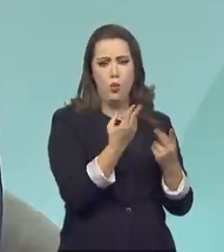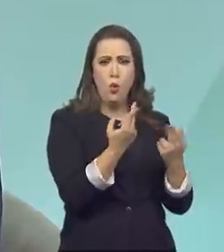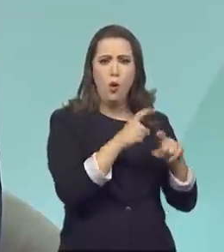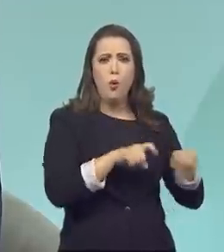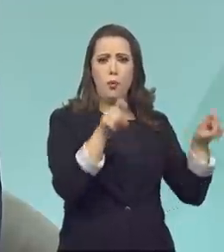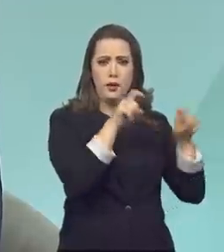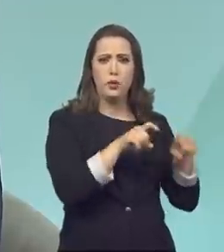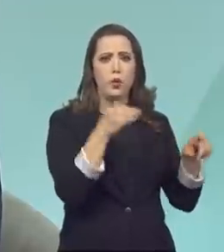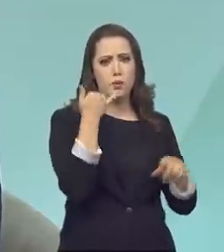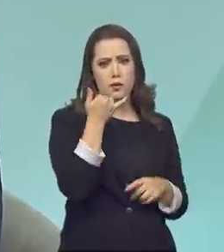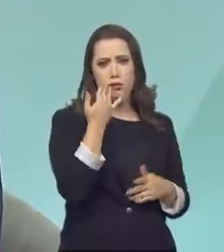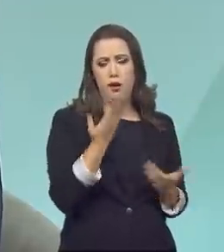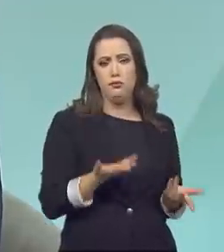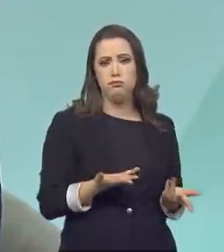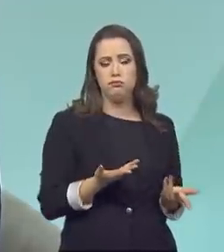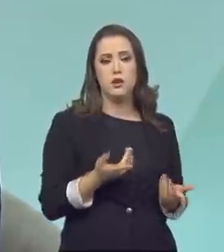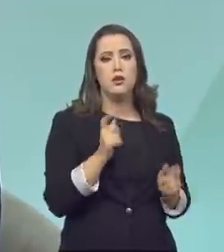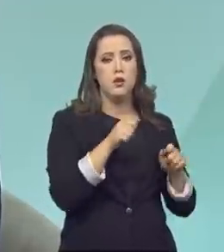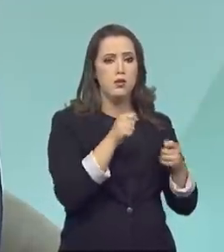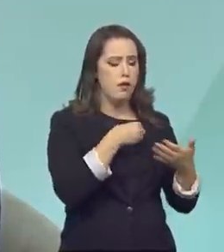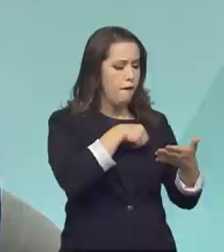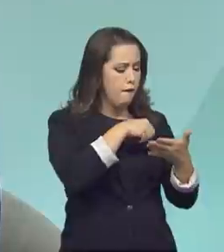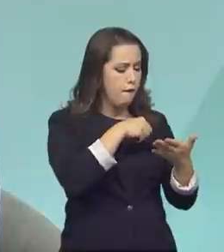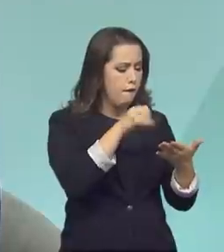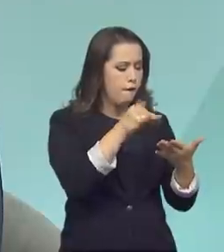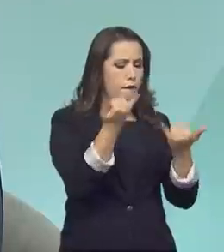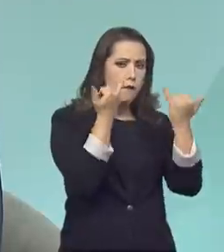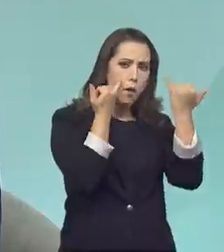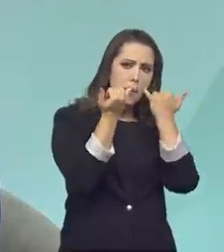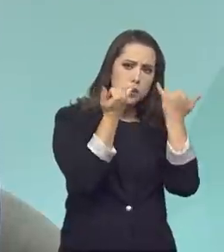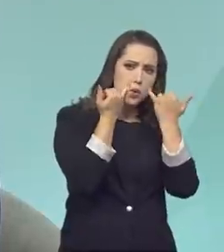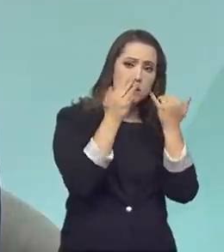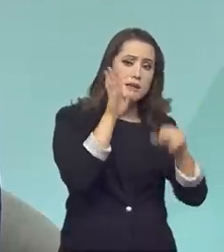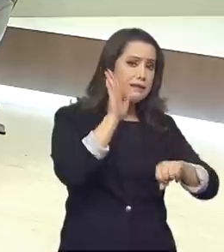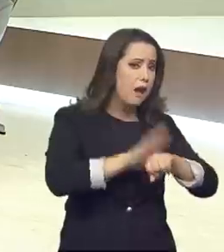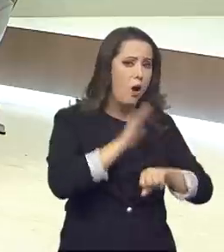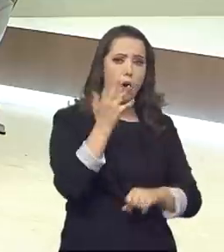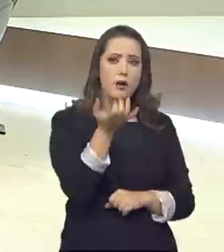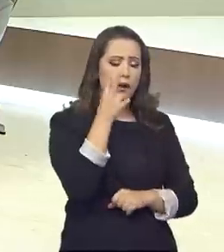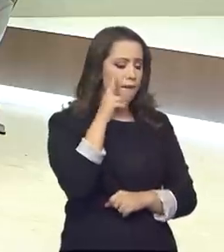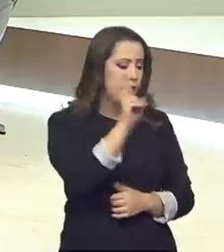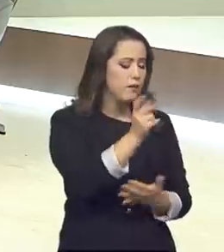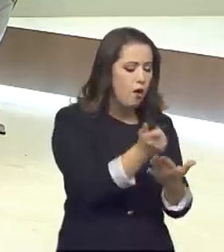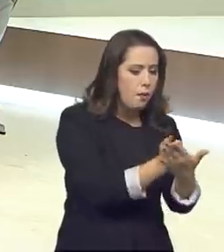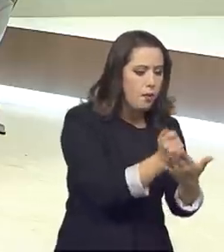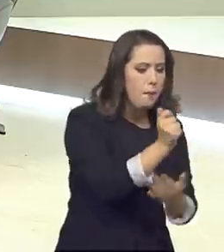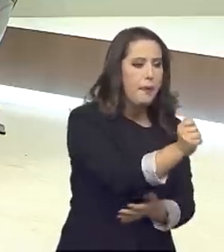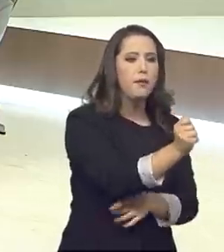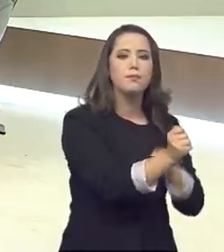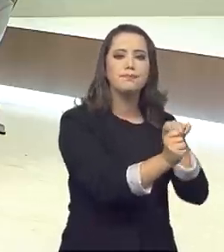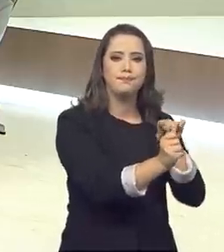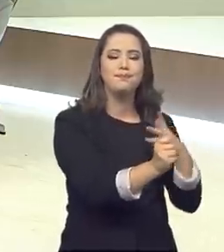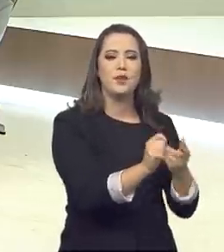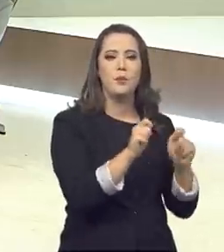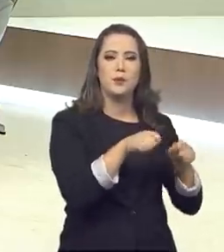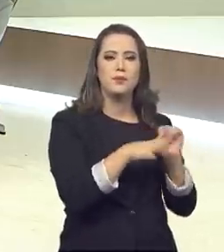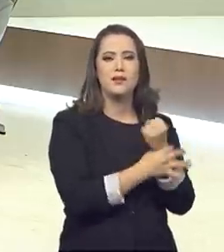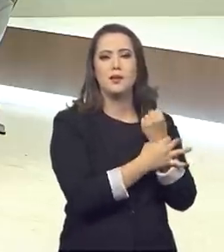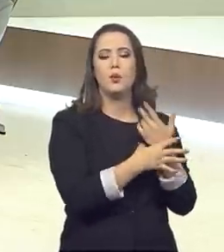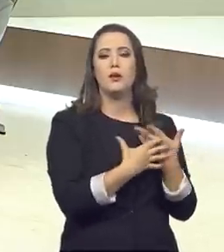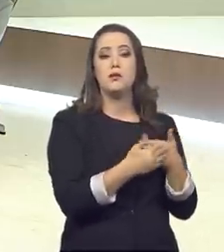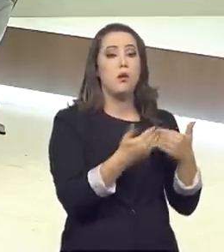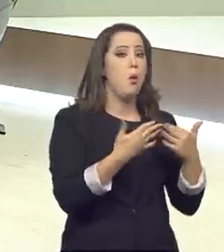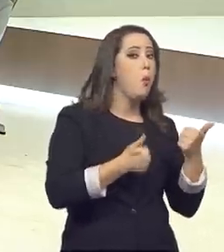ele tem condições de ter informações na hora sobre o produto que ele vai adquirir, sobre as condições desse produto, condições de segurança.